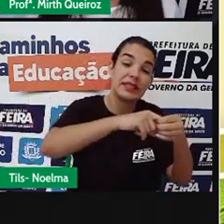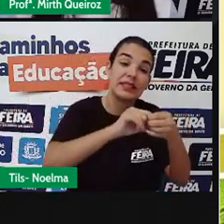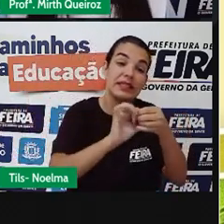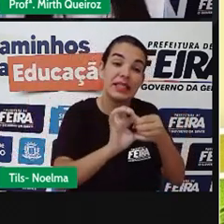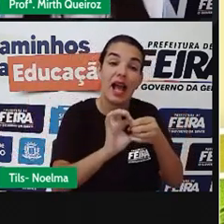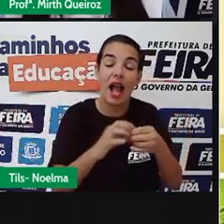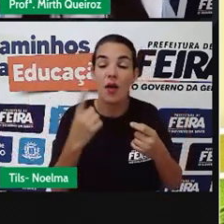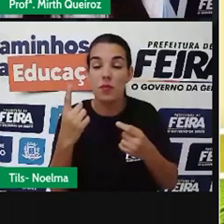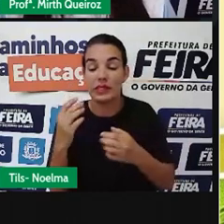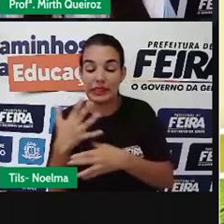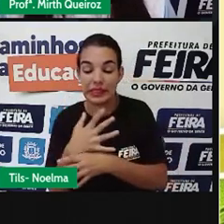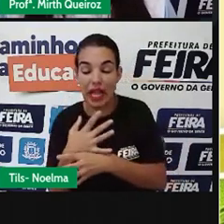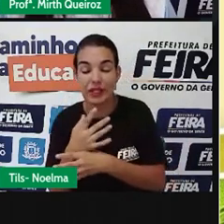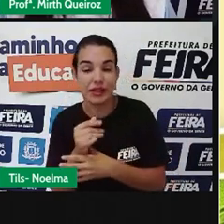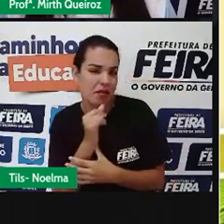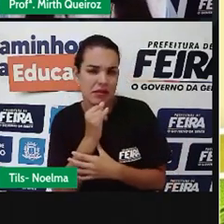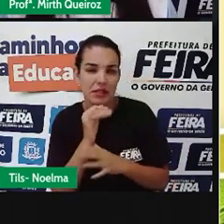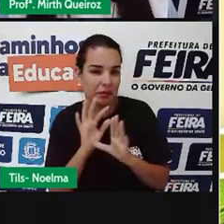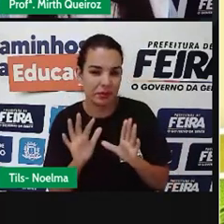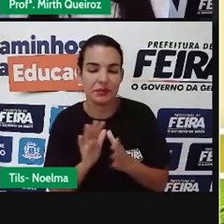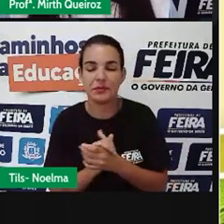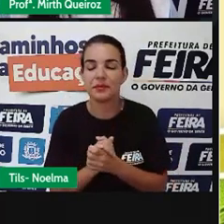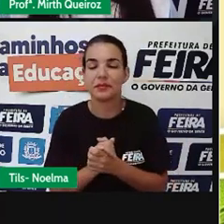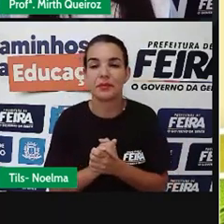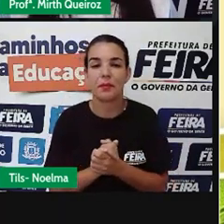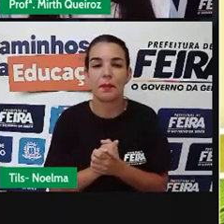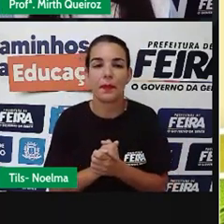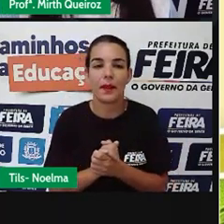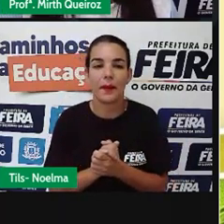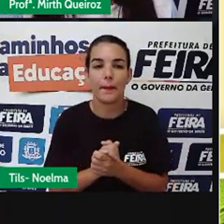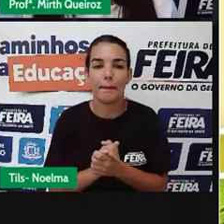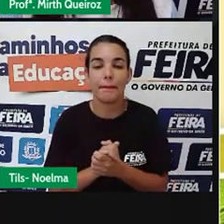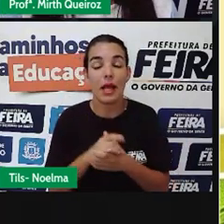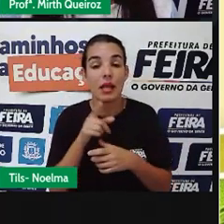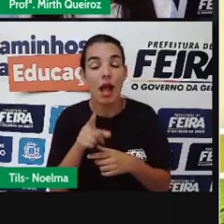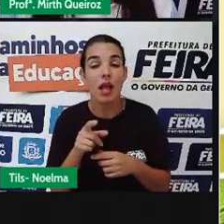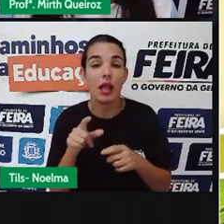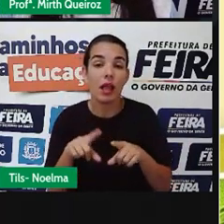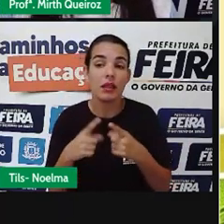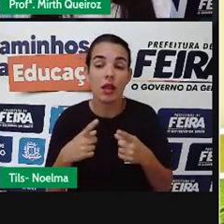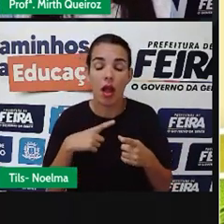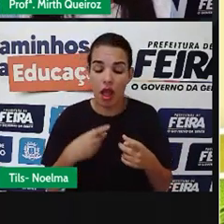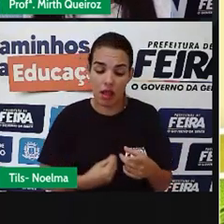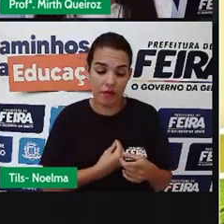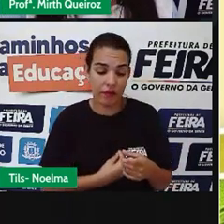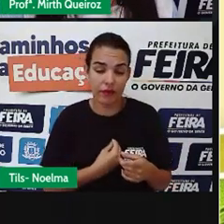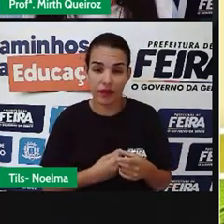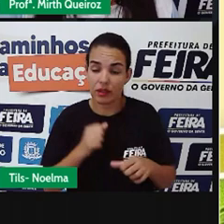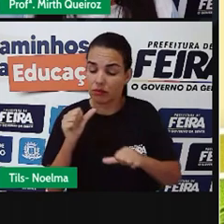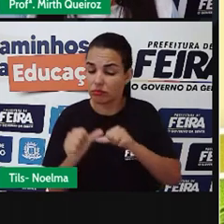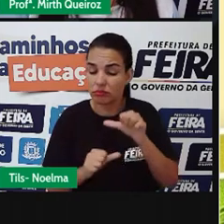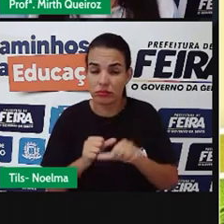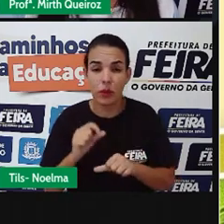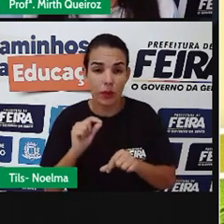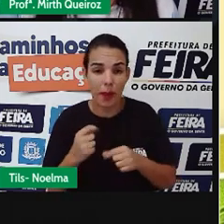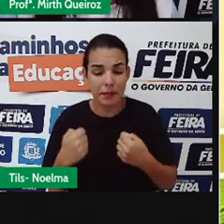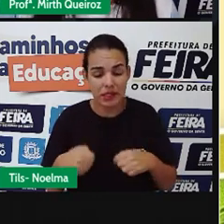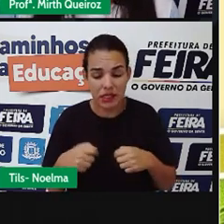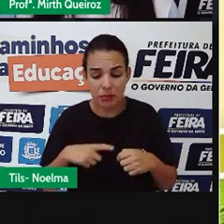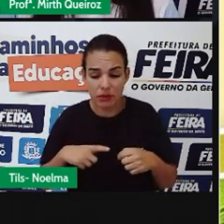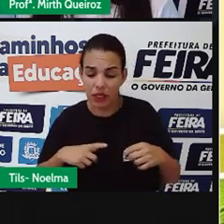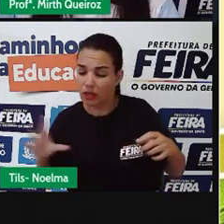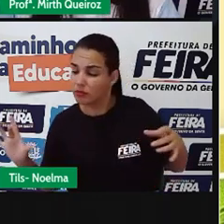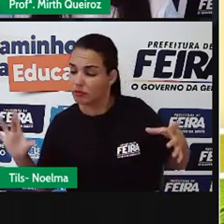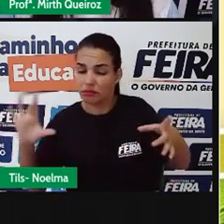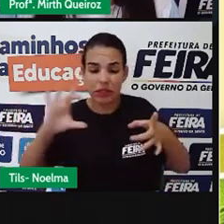ir de uma cidade a outra. Um exemplo. E, nesse caso, na vida da gente, a gente também tem que construir essas ponte, né?